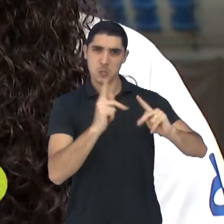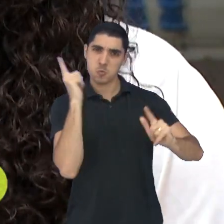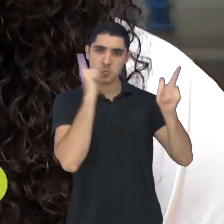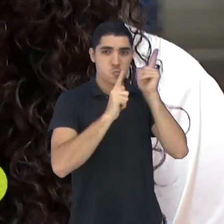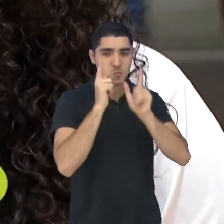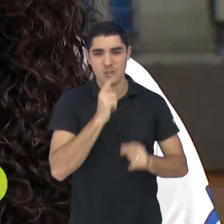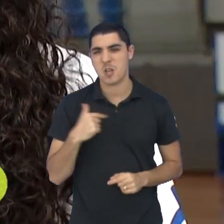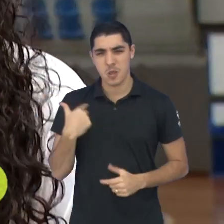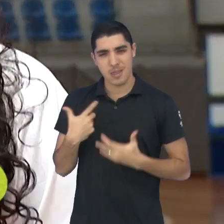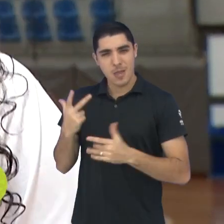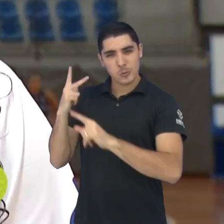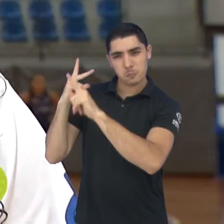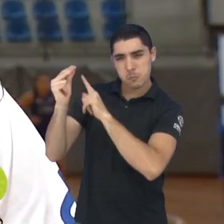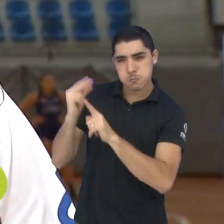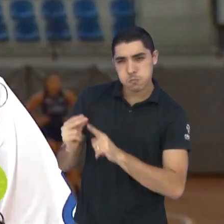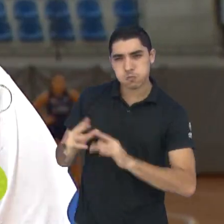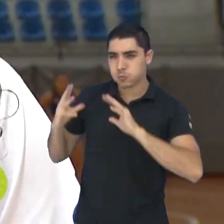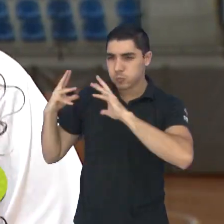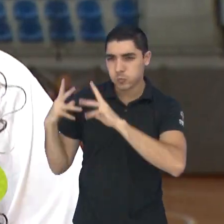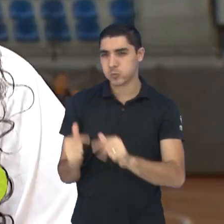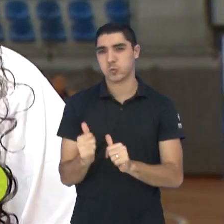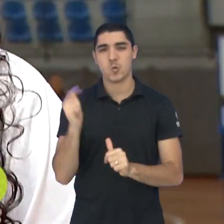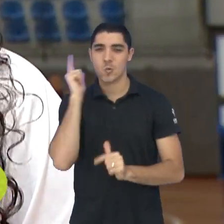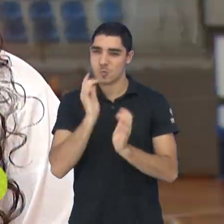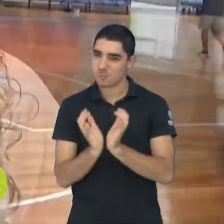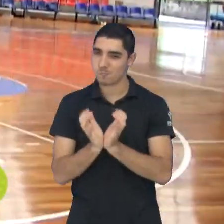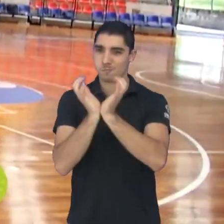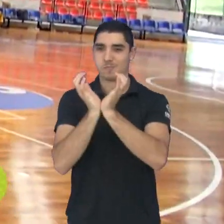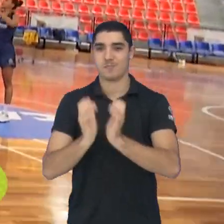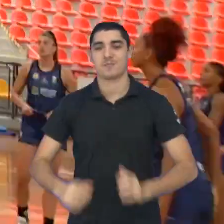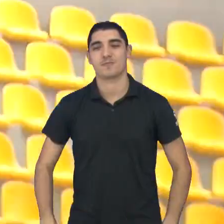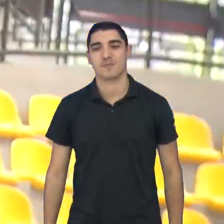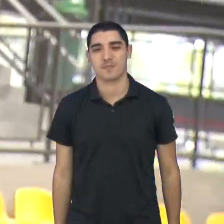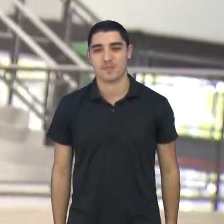tudo, trazer o título para casa e ser campeão.